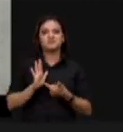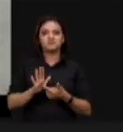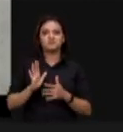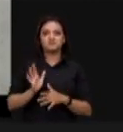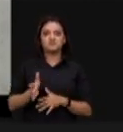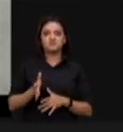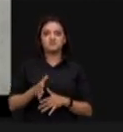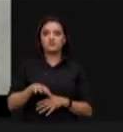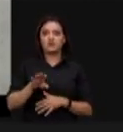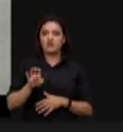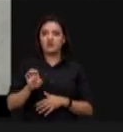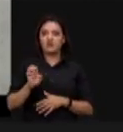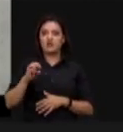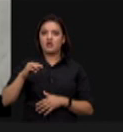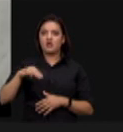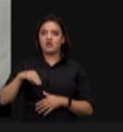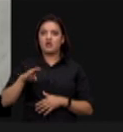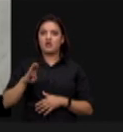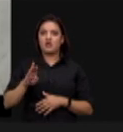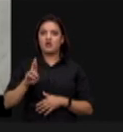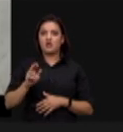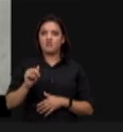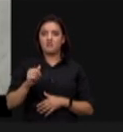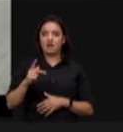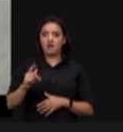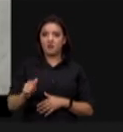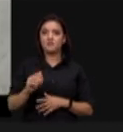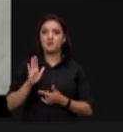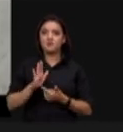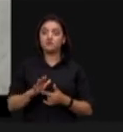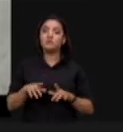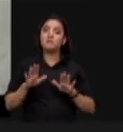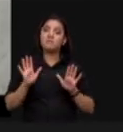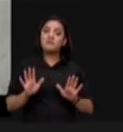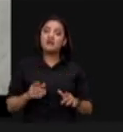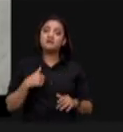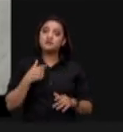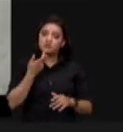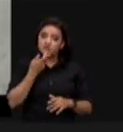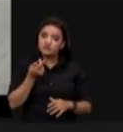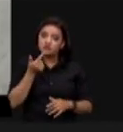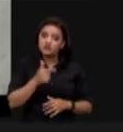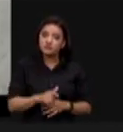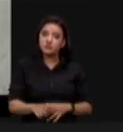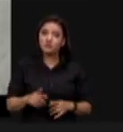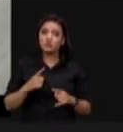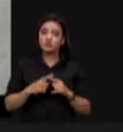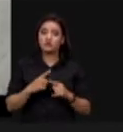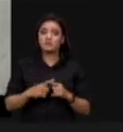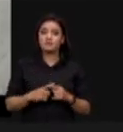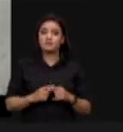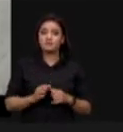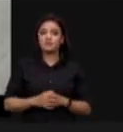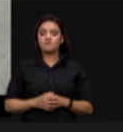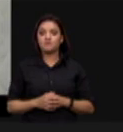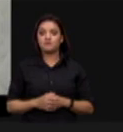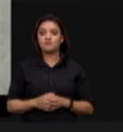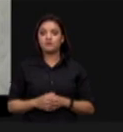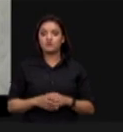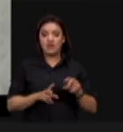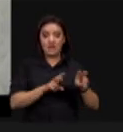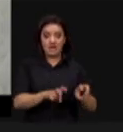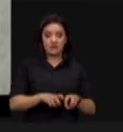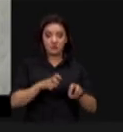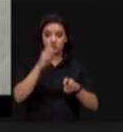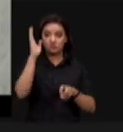da Embrapa, o doutor Moretti, já mostrou esse quadro, mas eu faço questão de repetir porque toda a agricultura